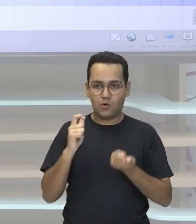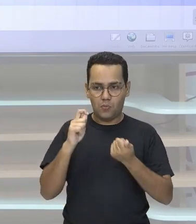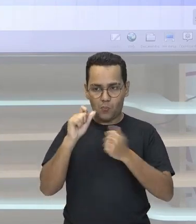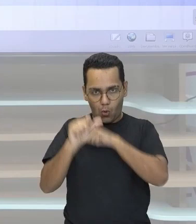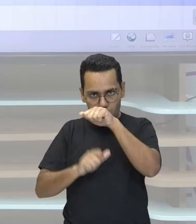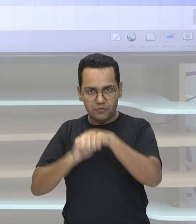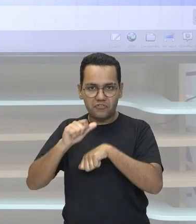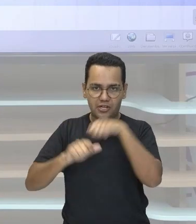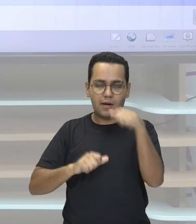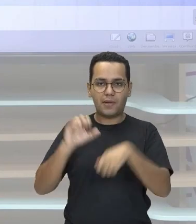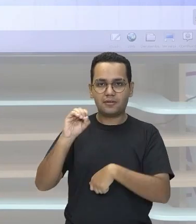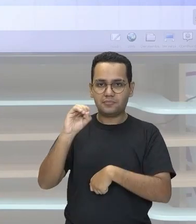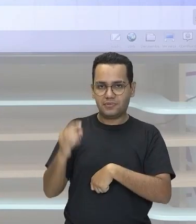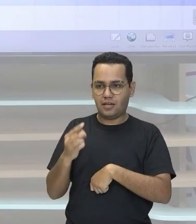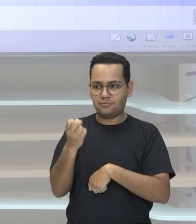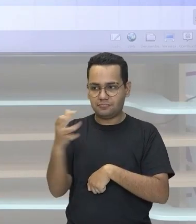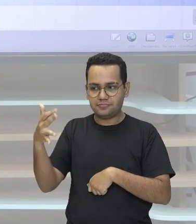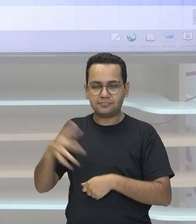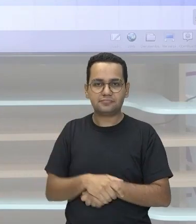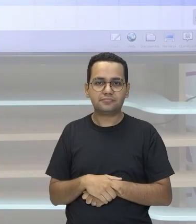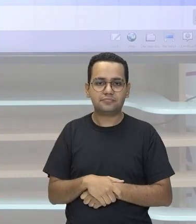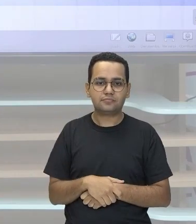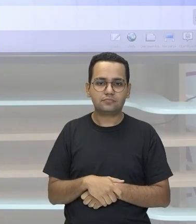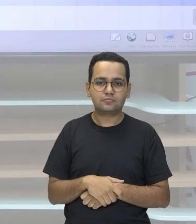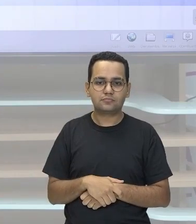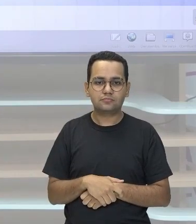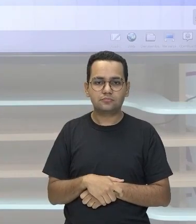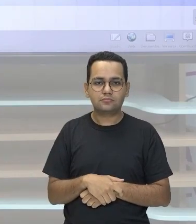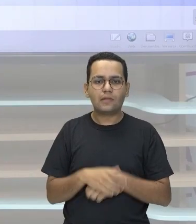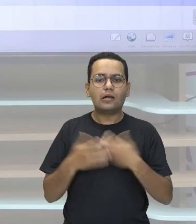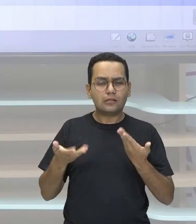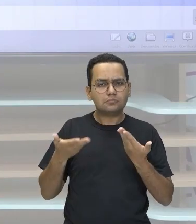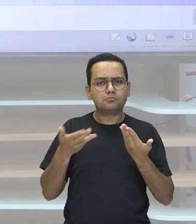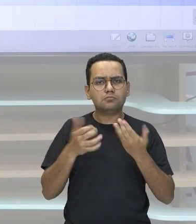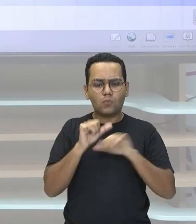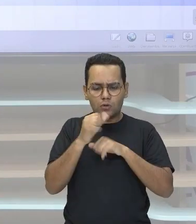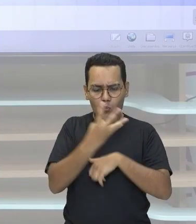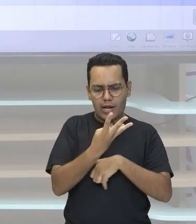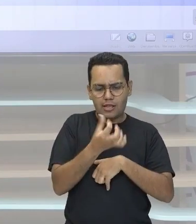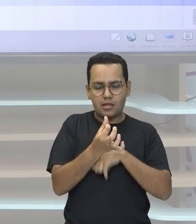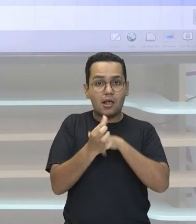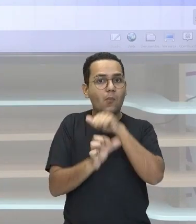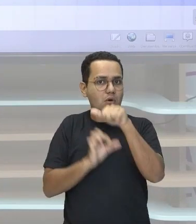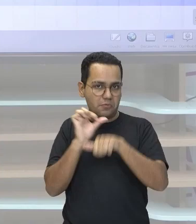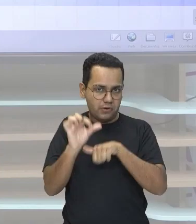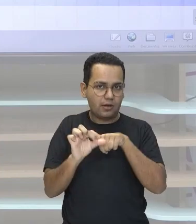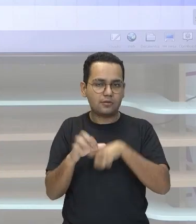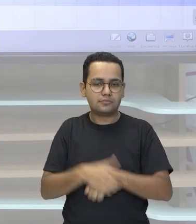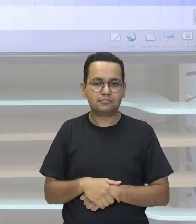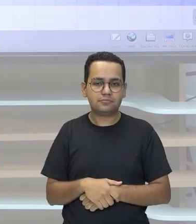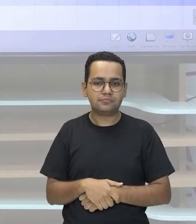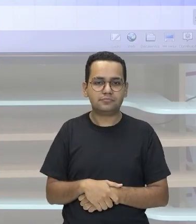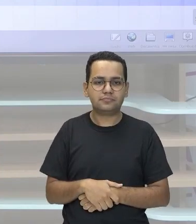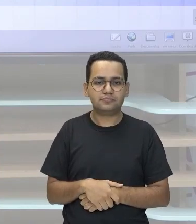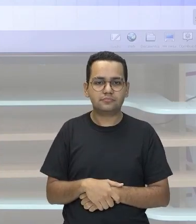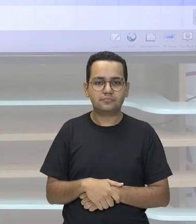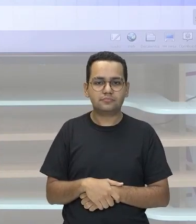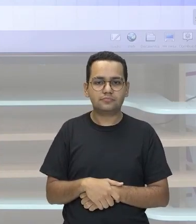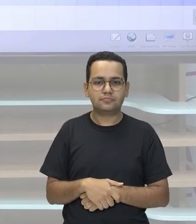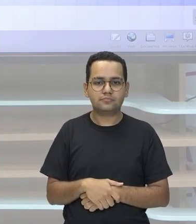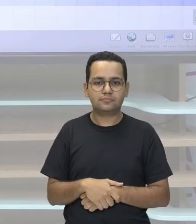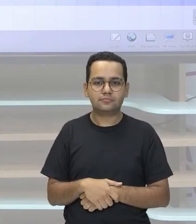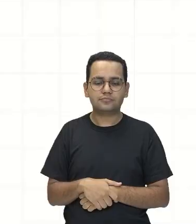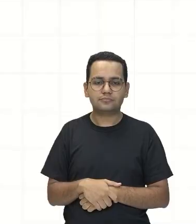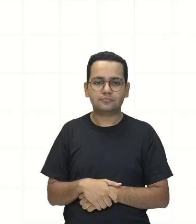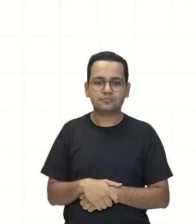científica Ou seja Transformar esse 46 Em um número Escrito de outra maneira Envolvendo as potências de base